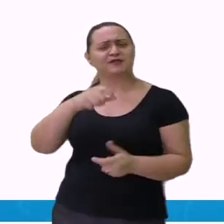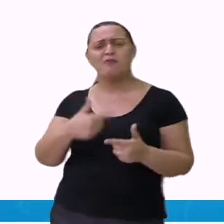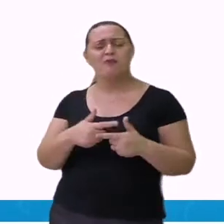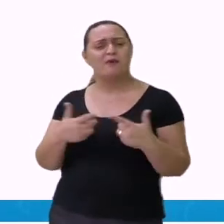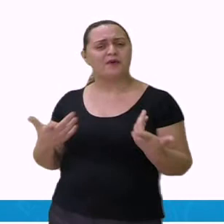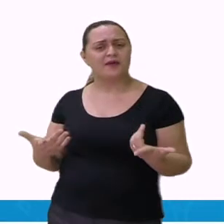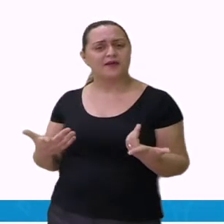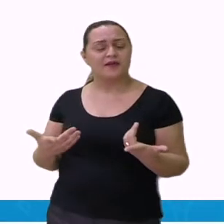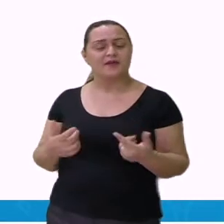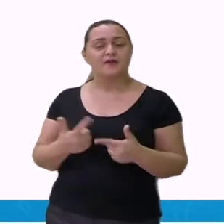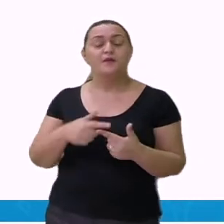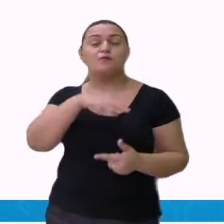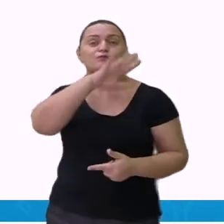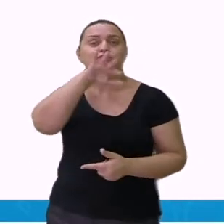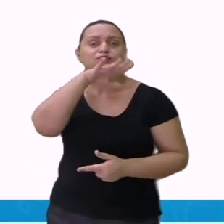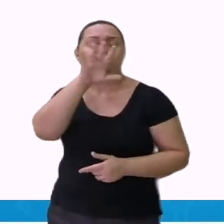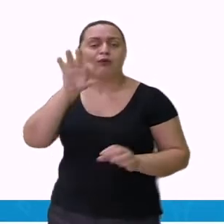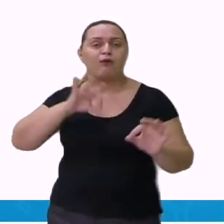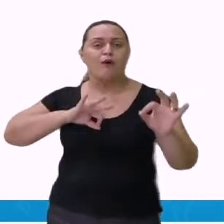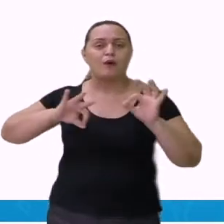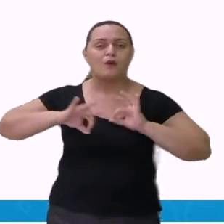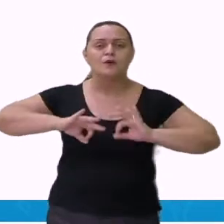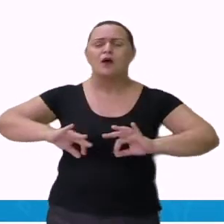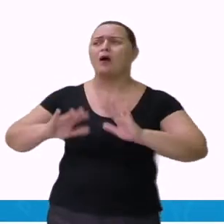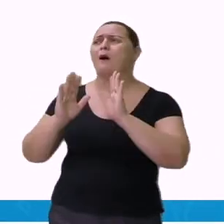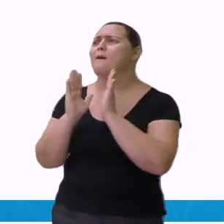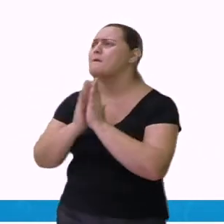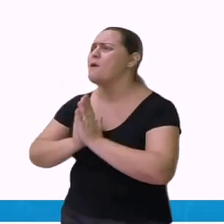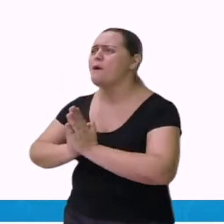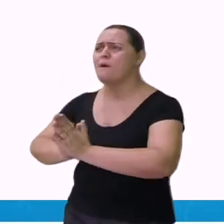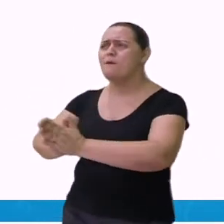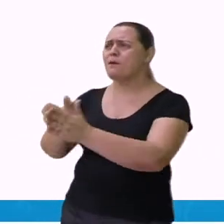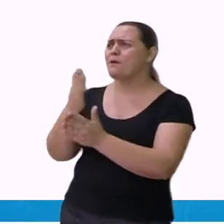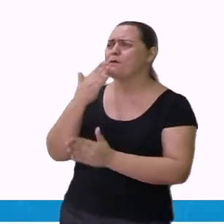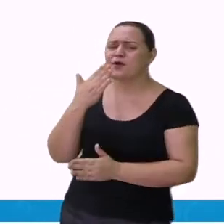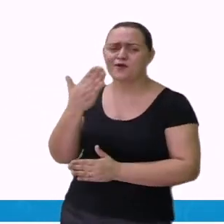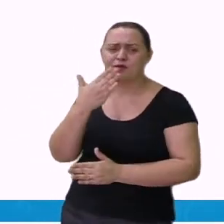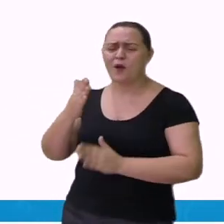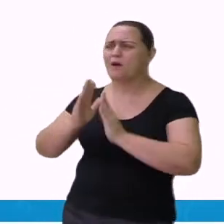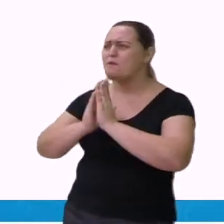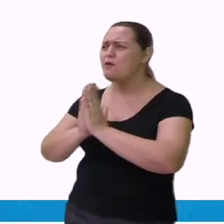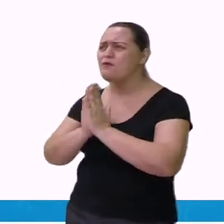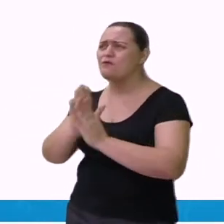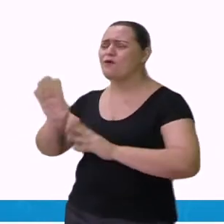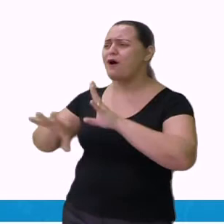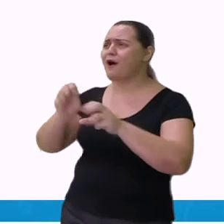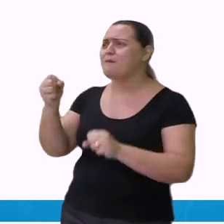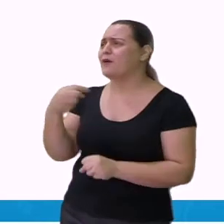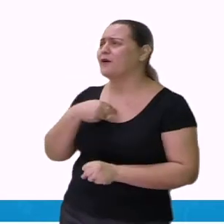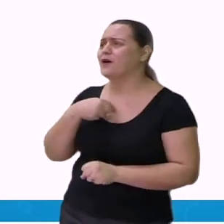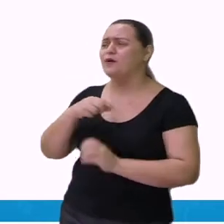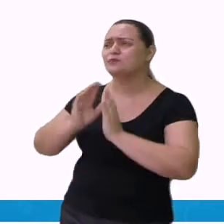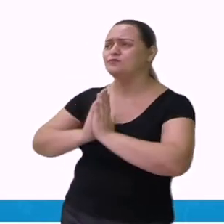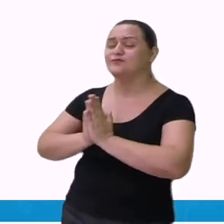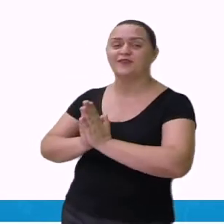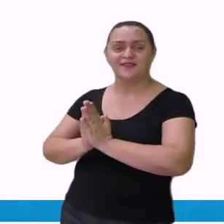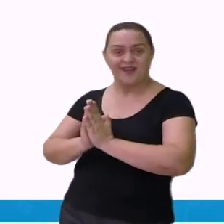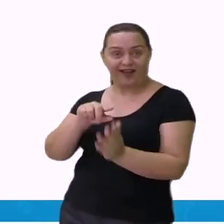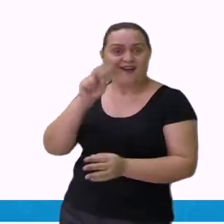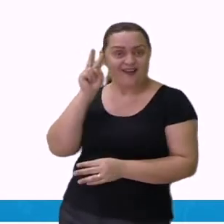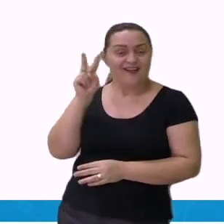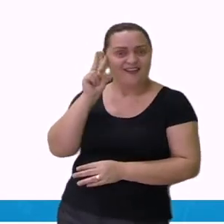Porque a onça implorou para ser amarrada. Ou seja, ela